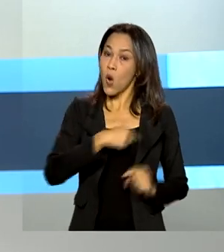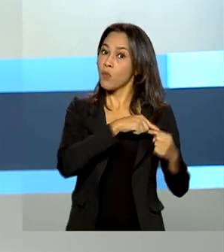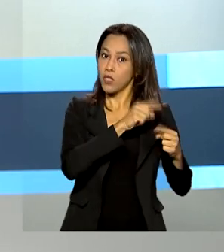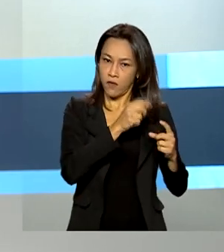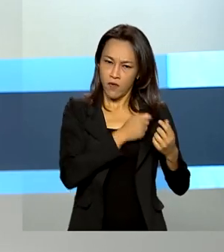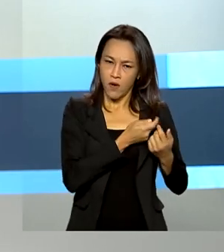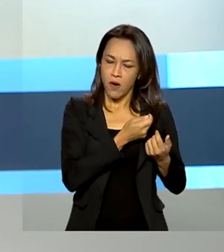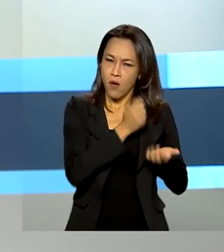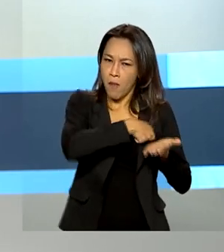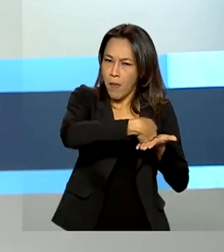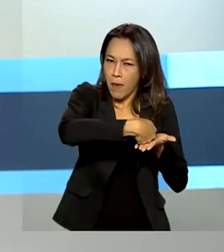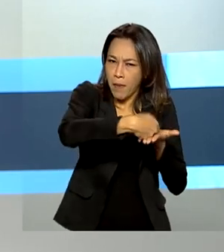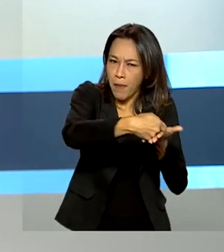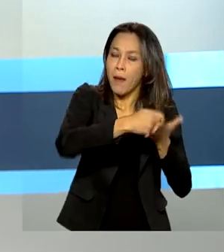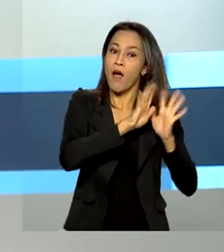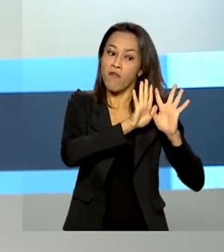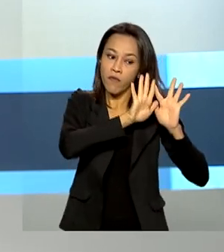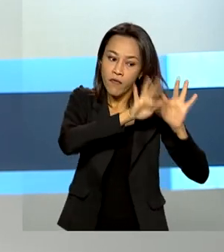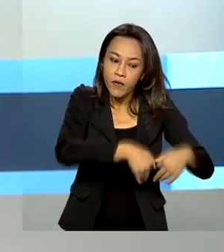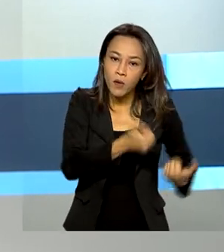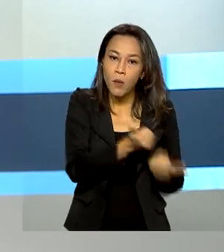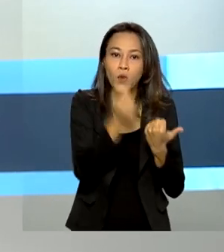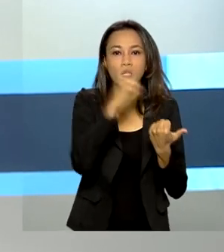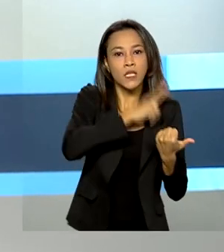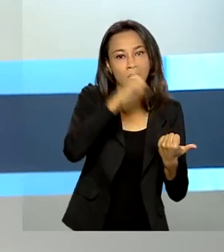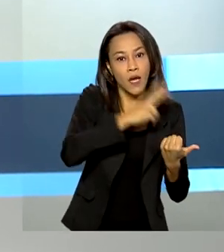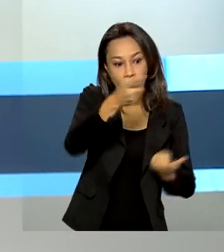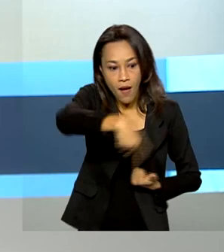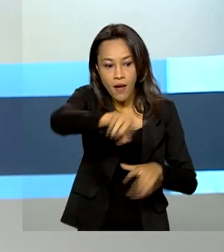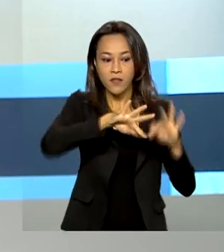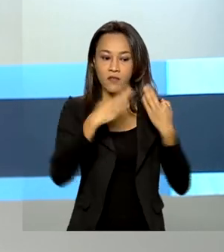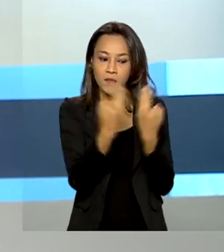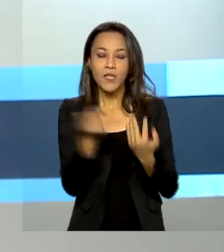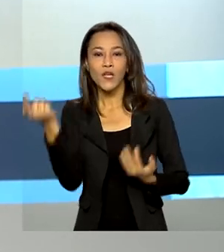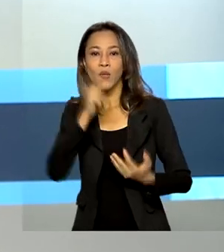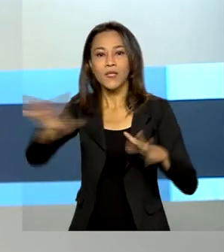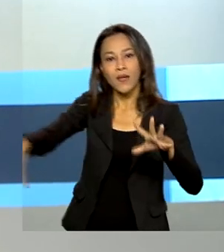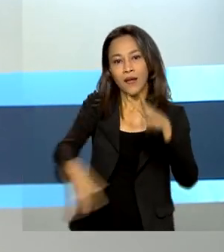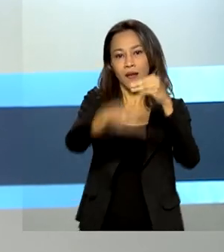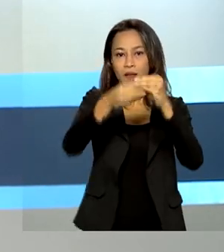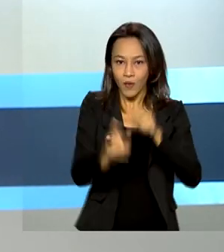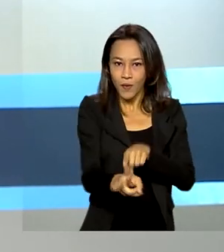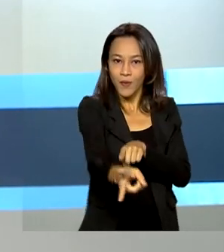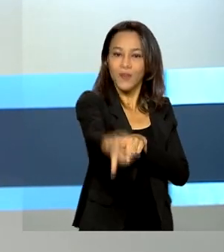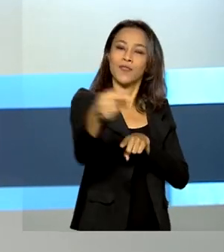auxílio emergencial de 2021, as famílias de baixa renda já se beneficiem deste novo programa.